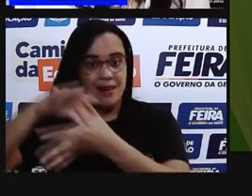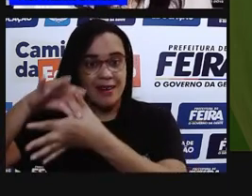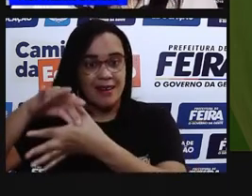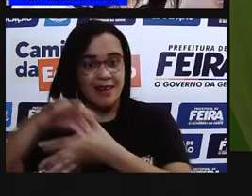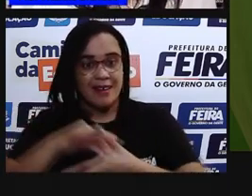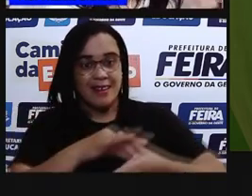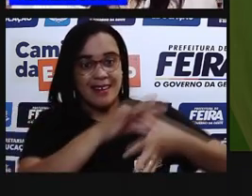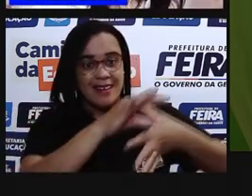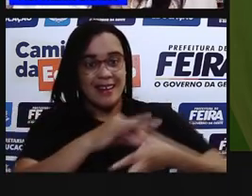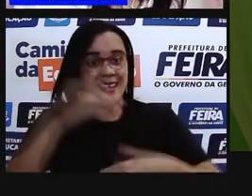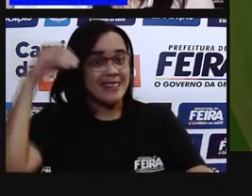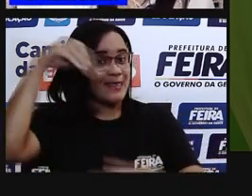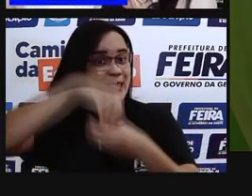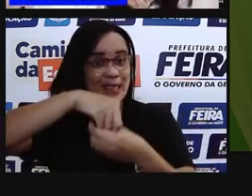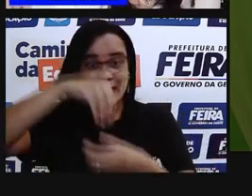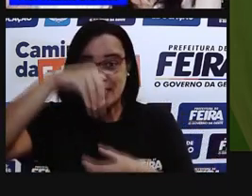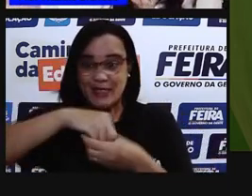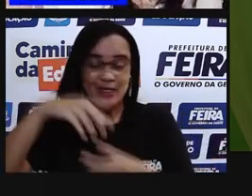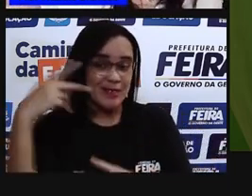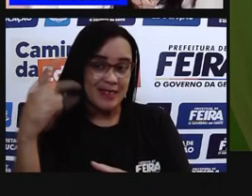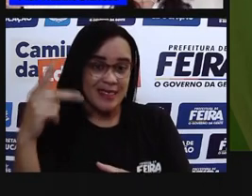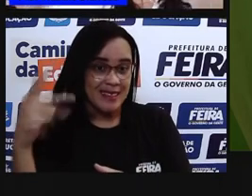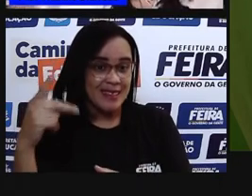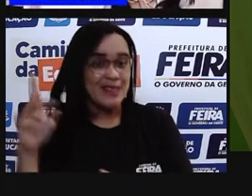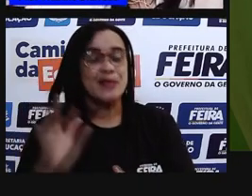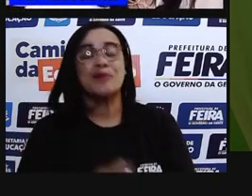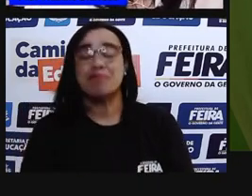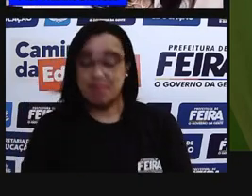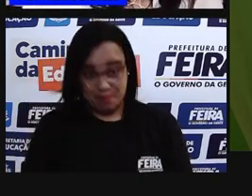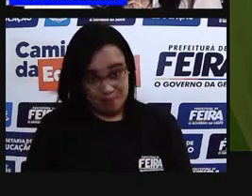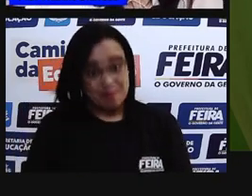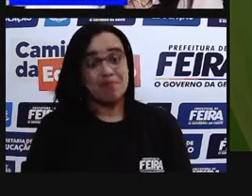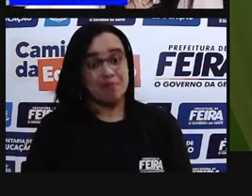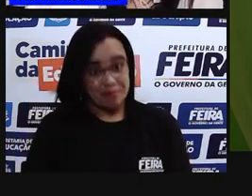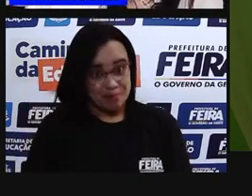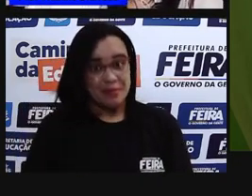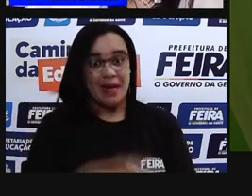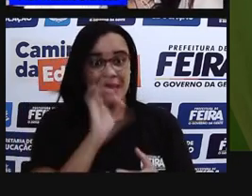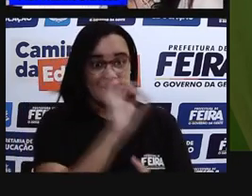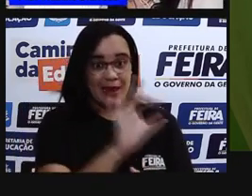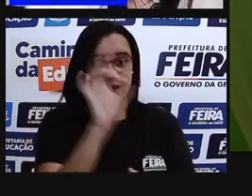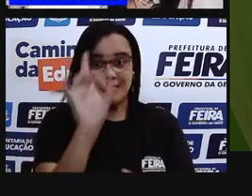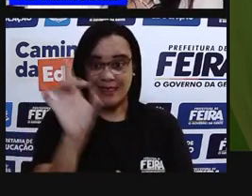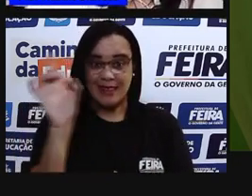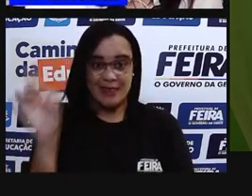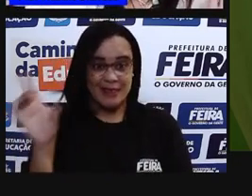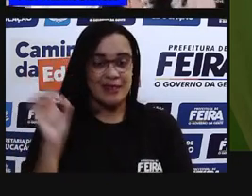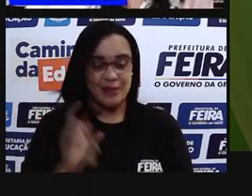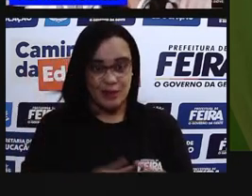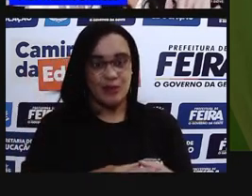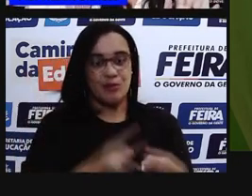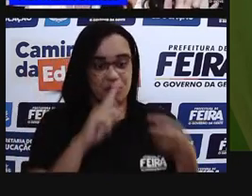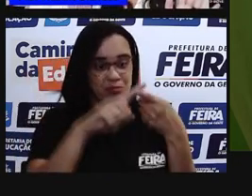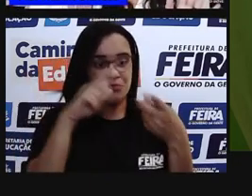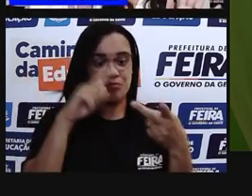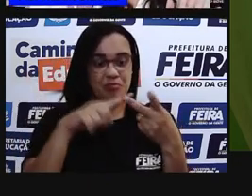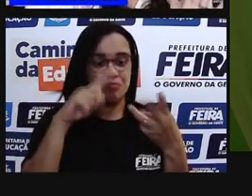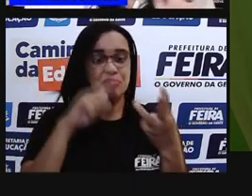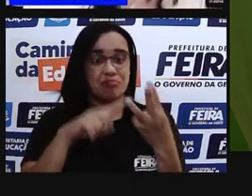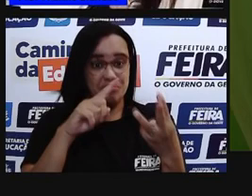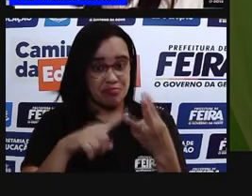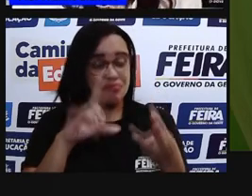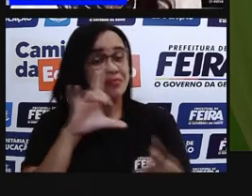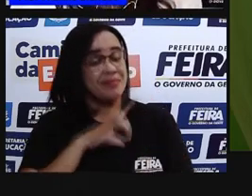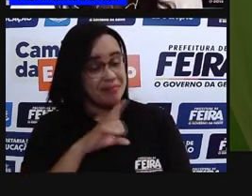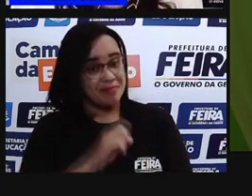o complexo de Golgi disse, ó, já tenho muita obrigação. Manda essa outra responsabilidade, esse transporte aí pra outra organela.